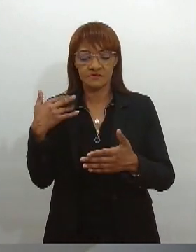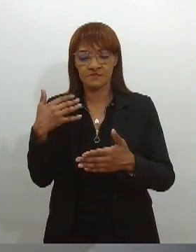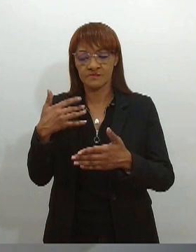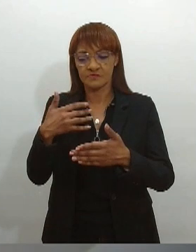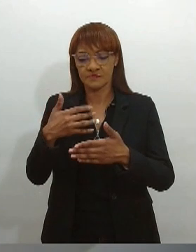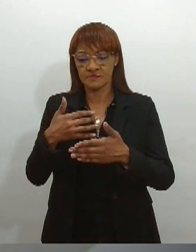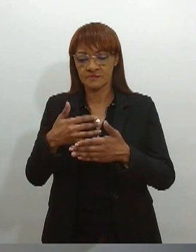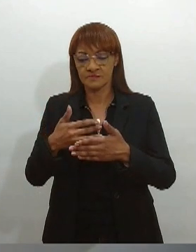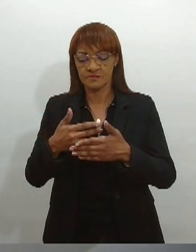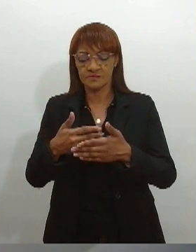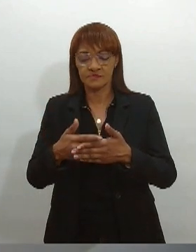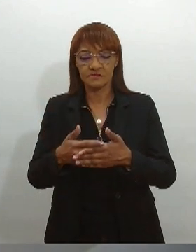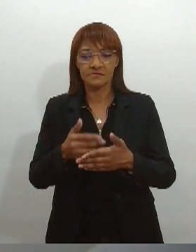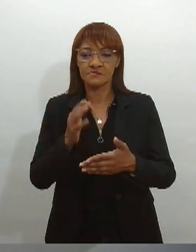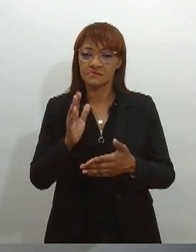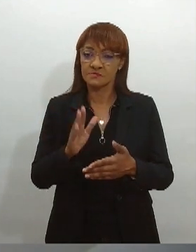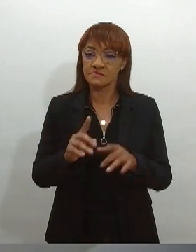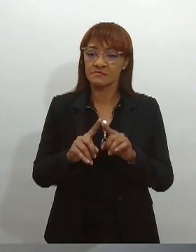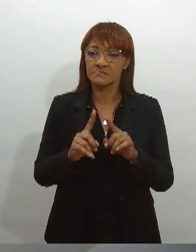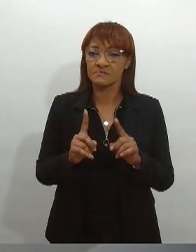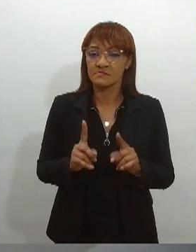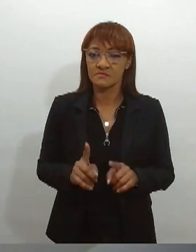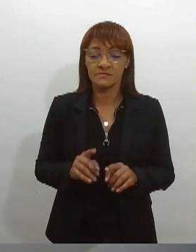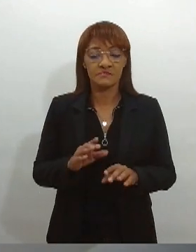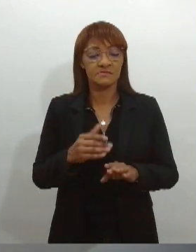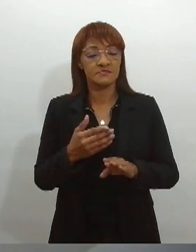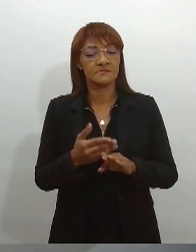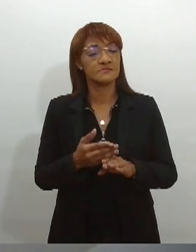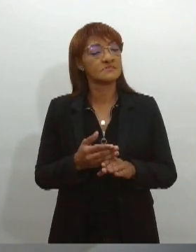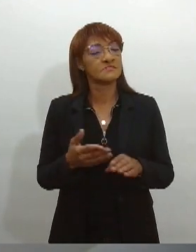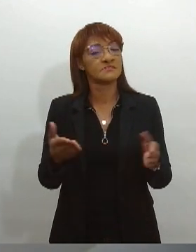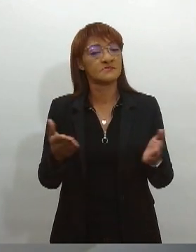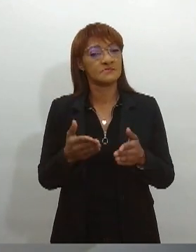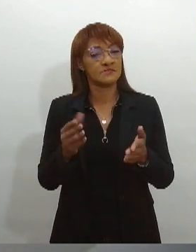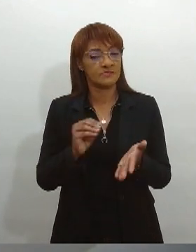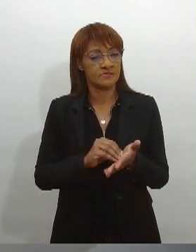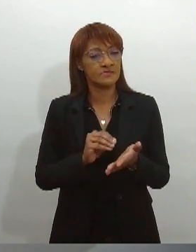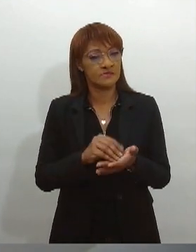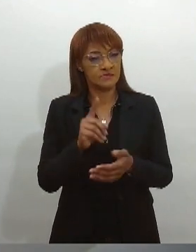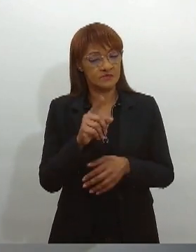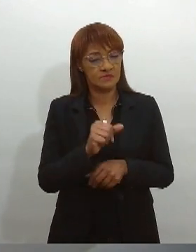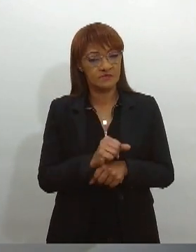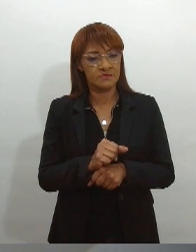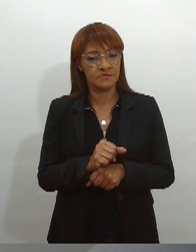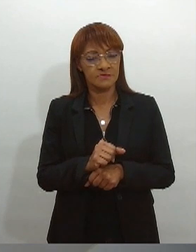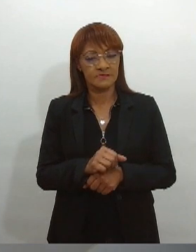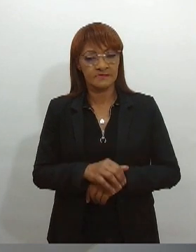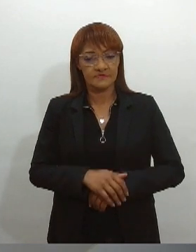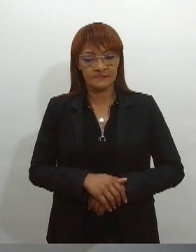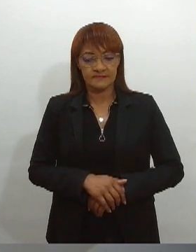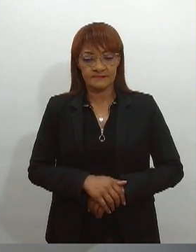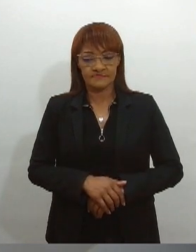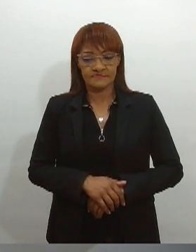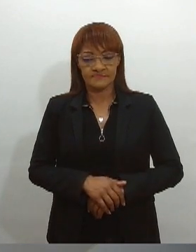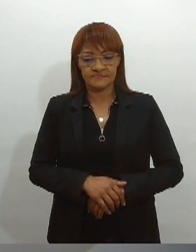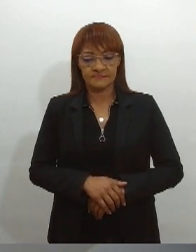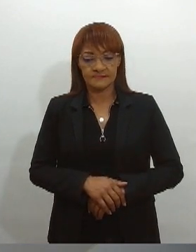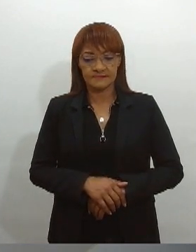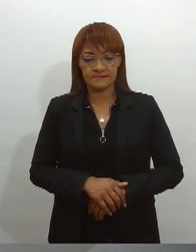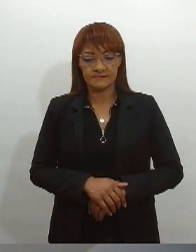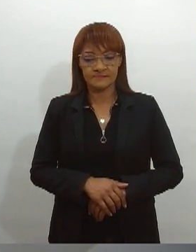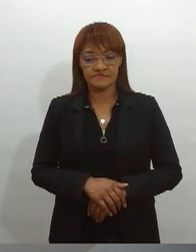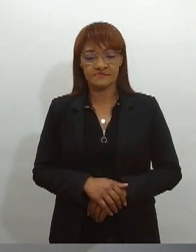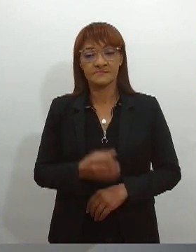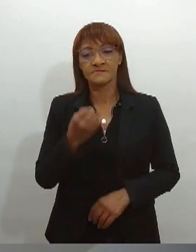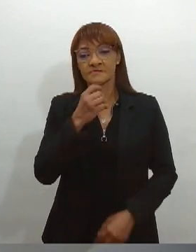avanços, mas ainda muito a ser conquistado, muito a ser trabalhado. Verdade, bom dia a todos,